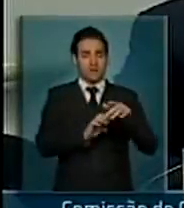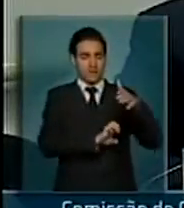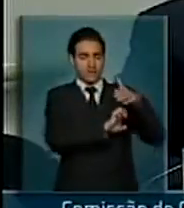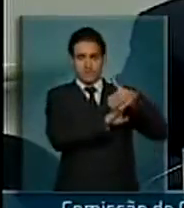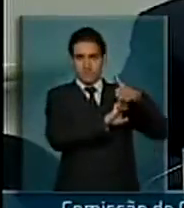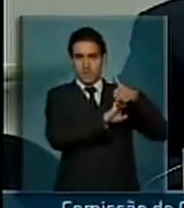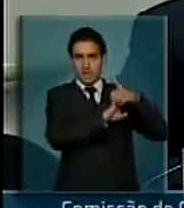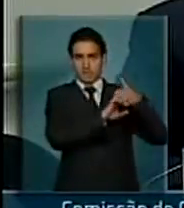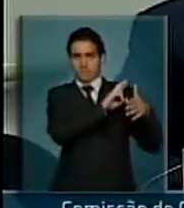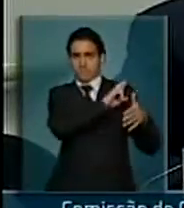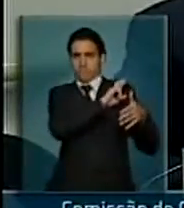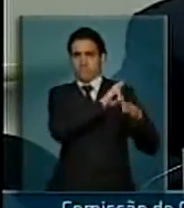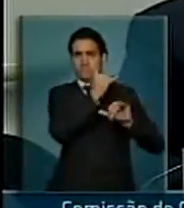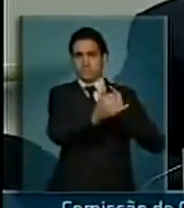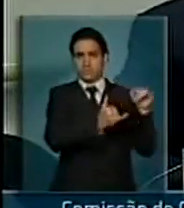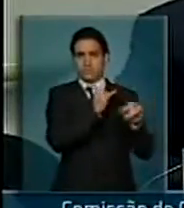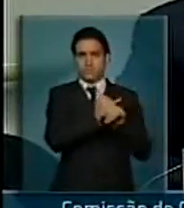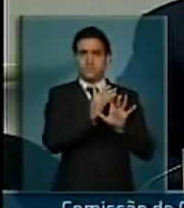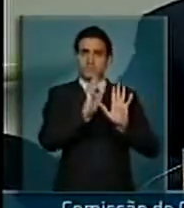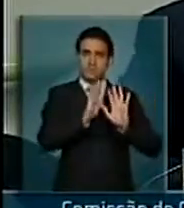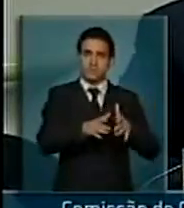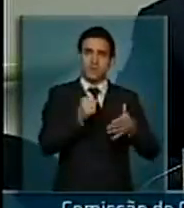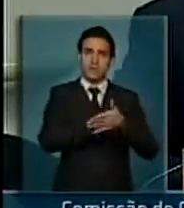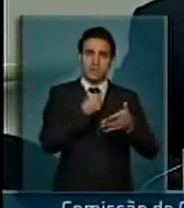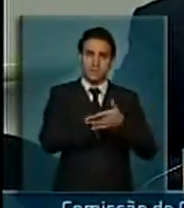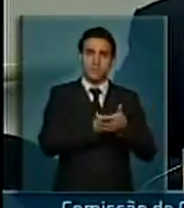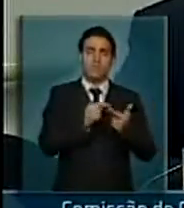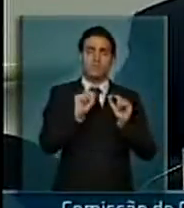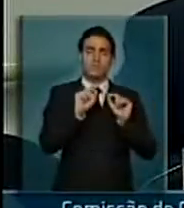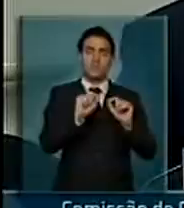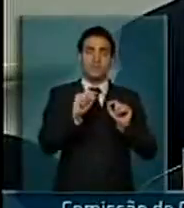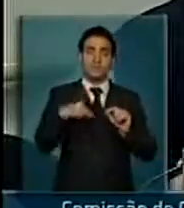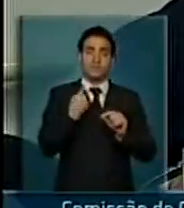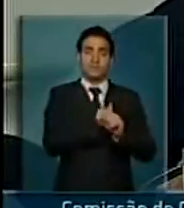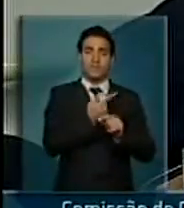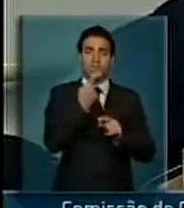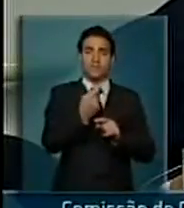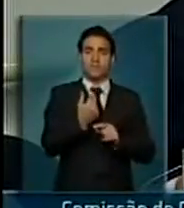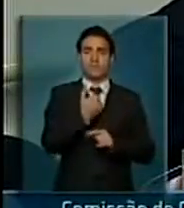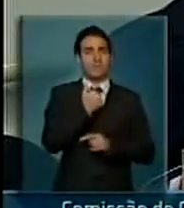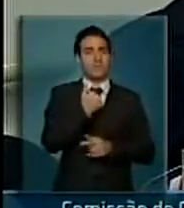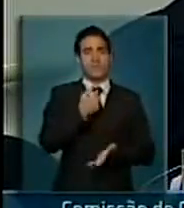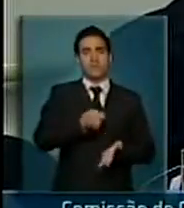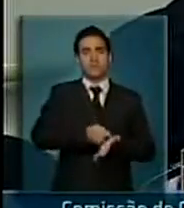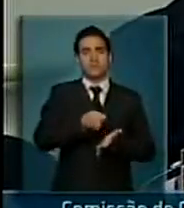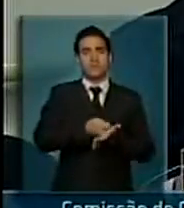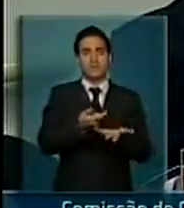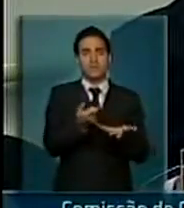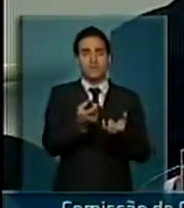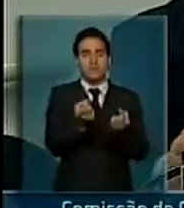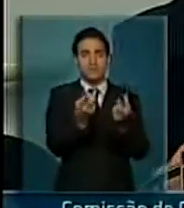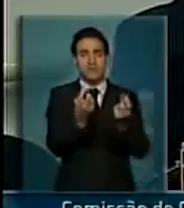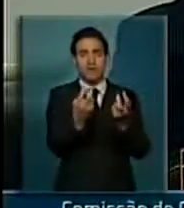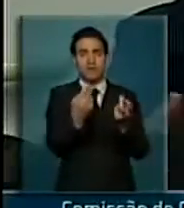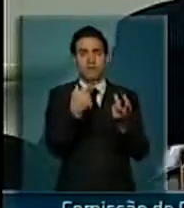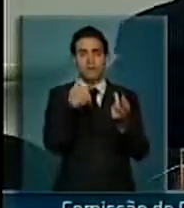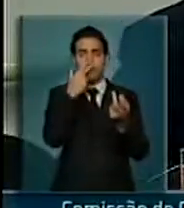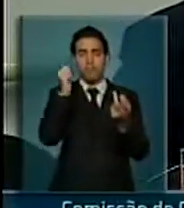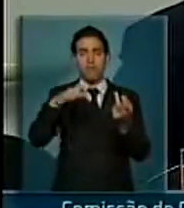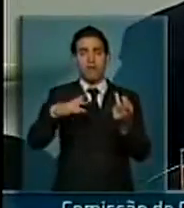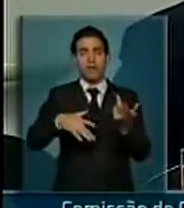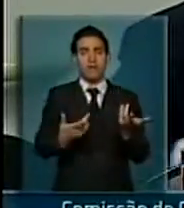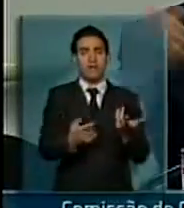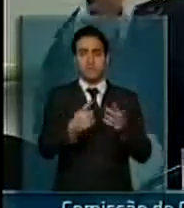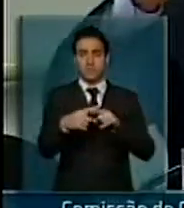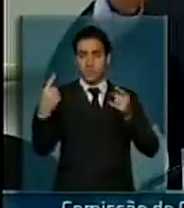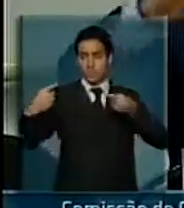concessionárias têm brigado, no bom sentido, conosco, dizendo assim, eu não posso ser obrigado a vender barato para um